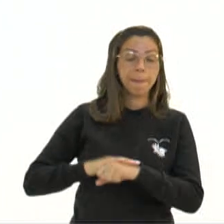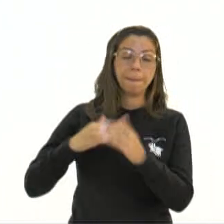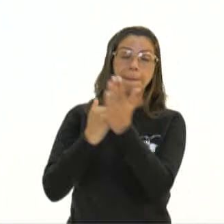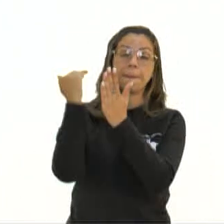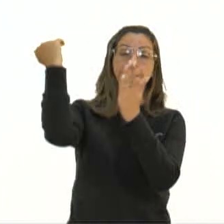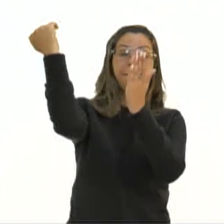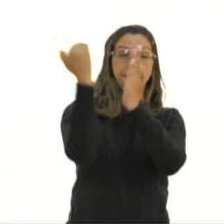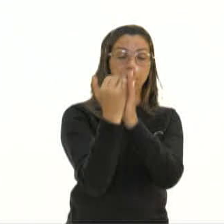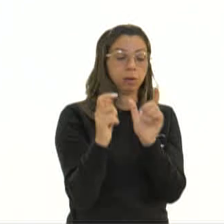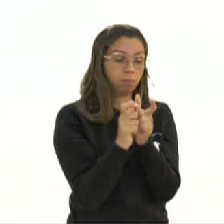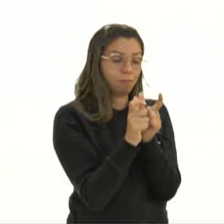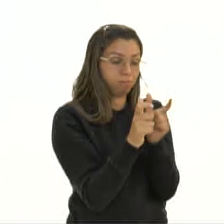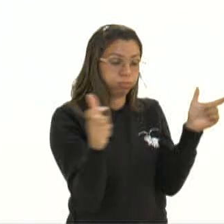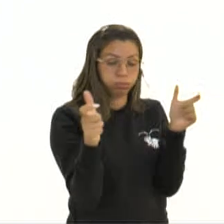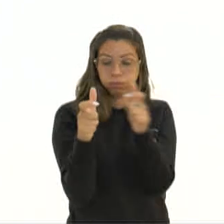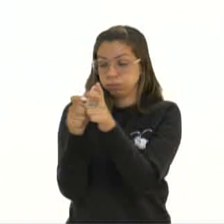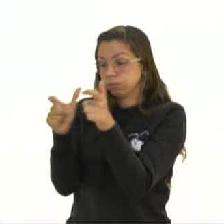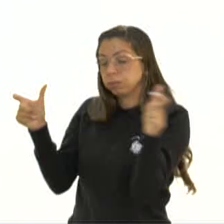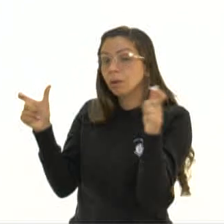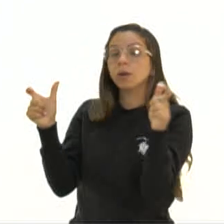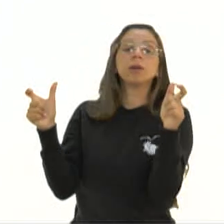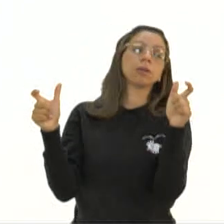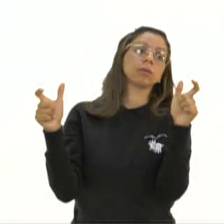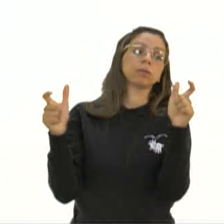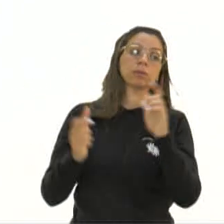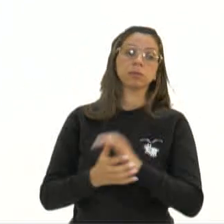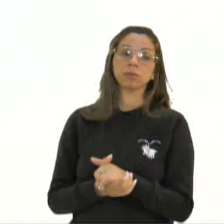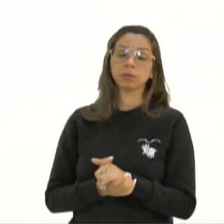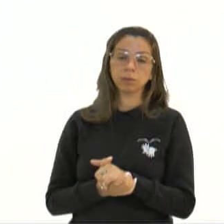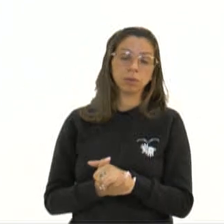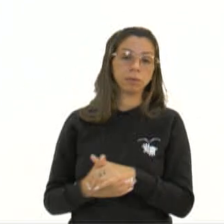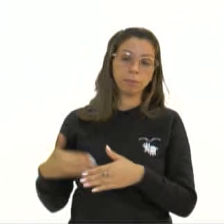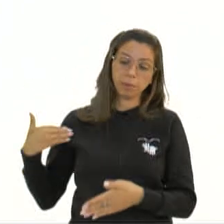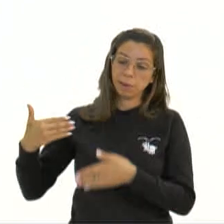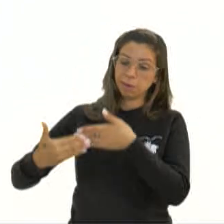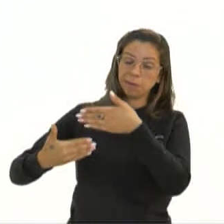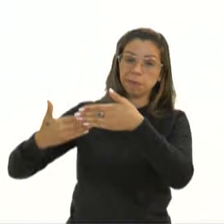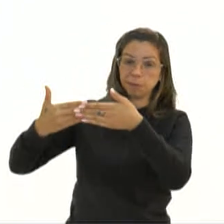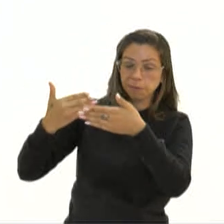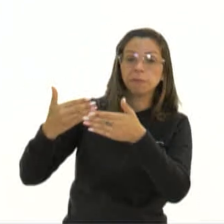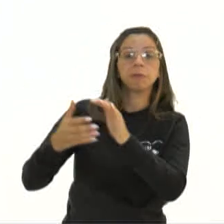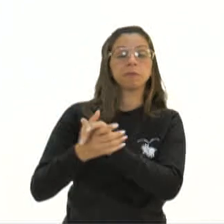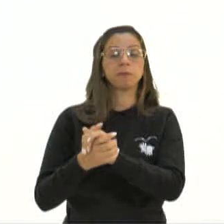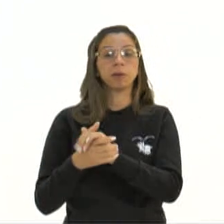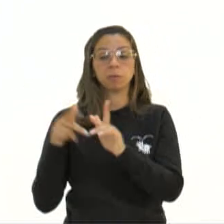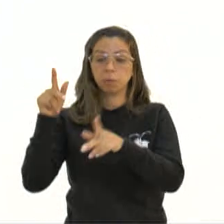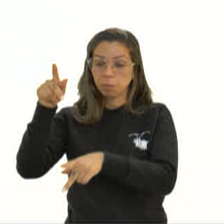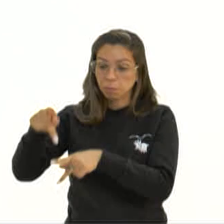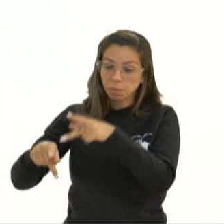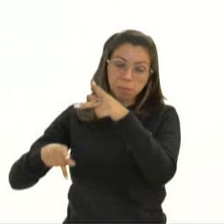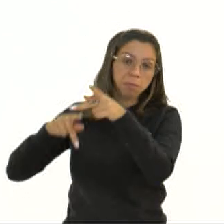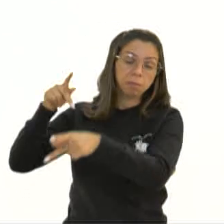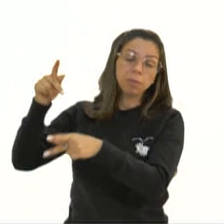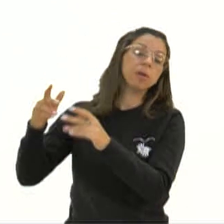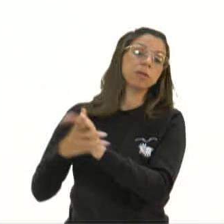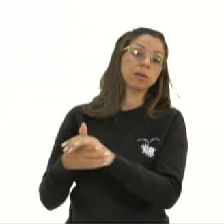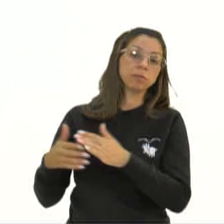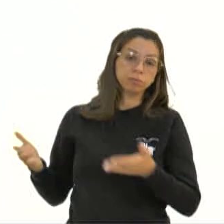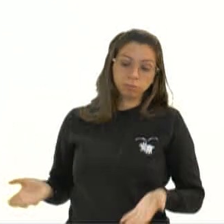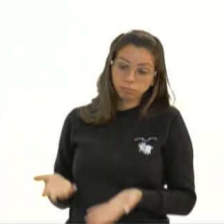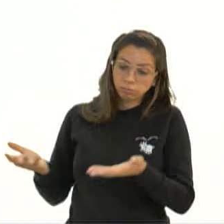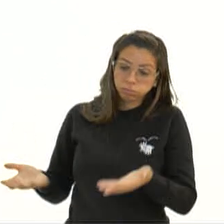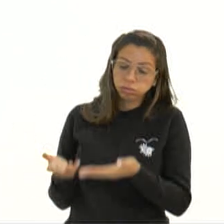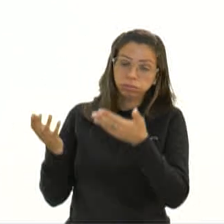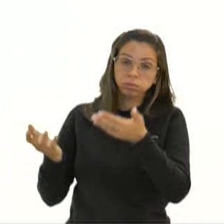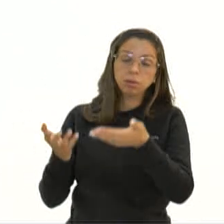milênios são sociedades milenares, populações, nações milenares, desenvolveram grandes civilizações que deram importantes contribuições